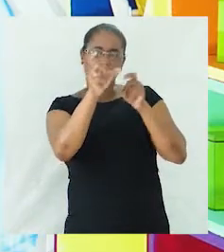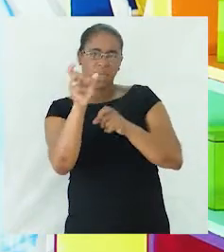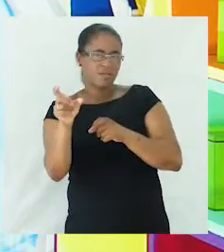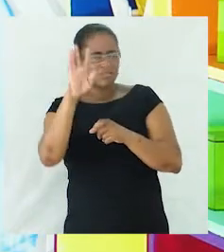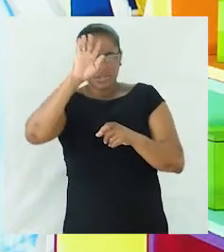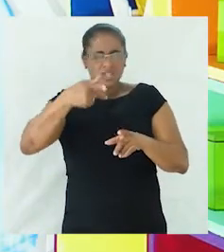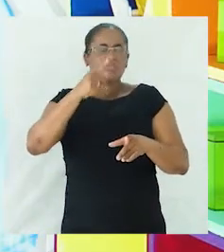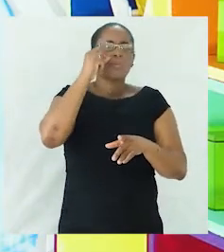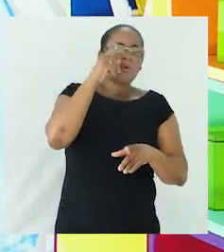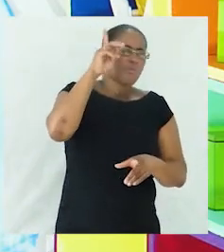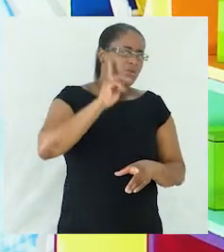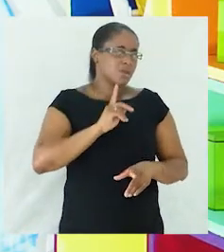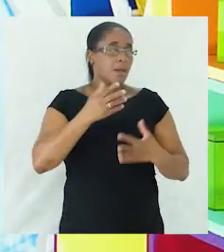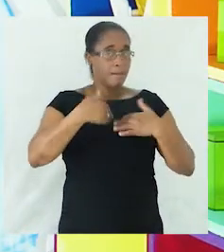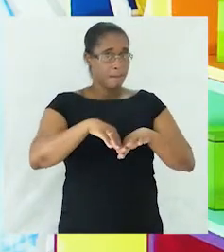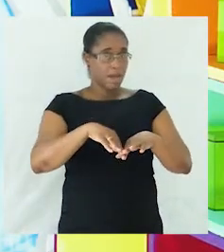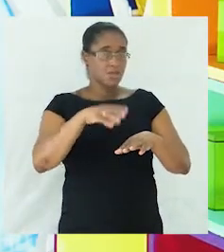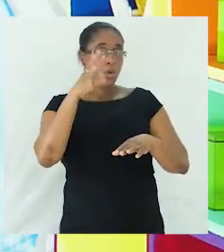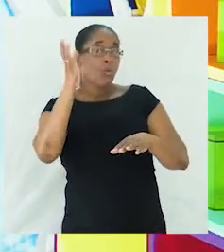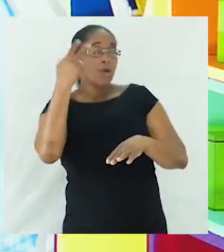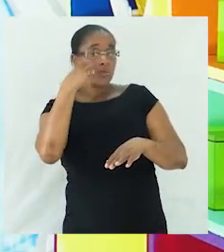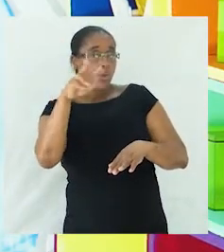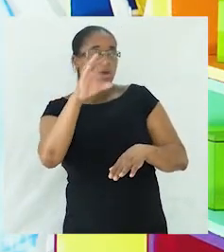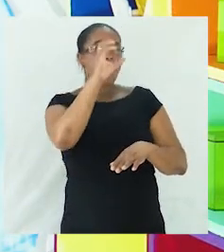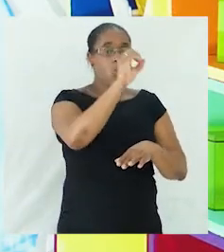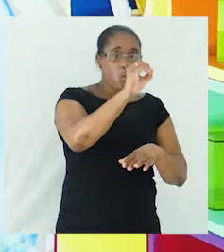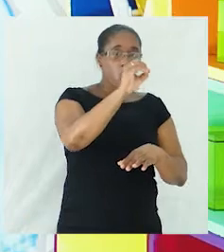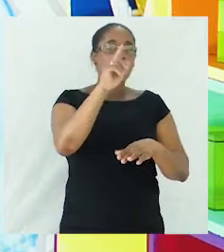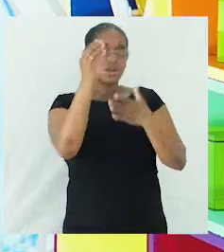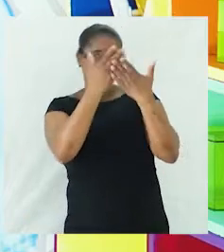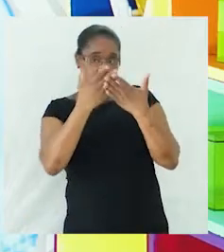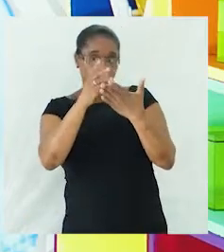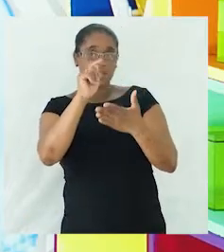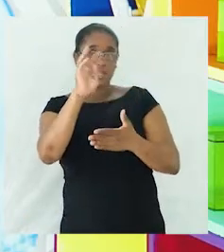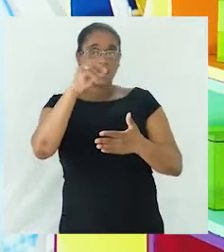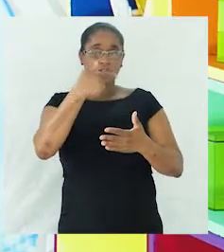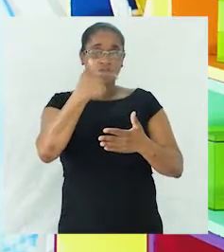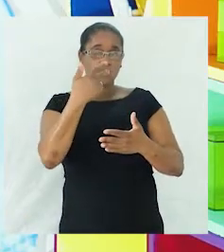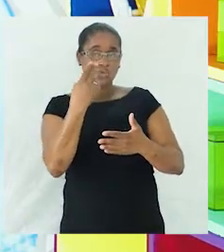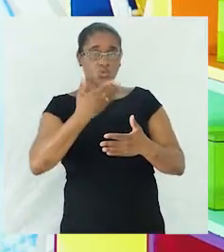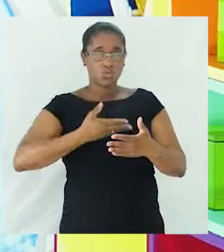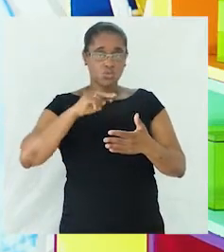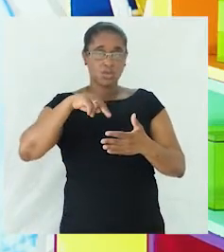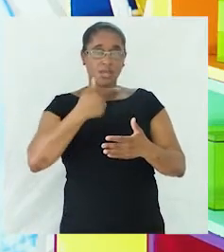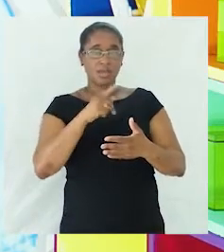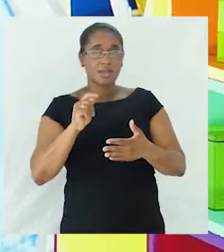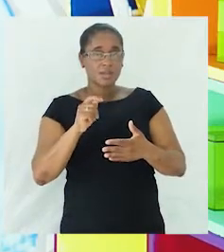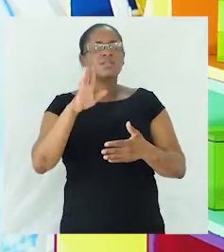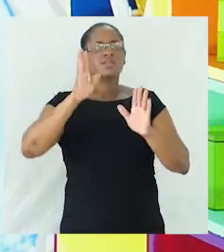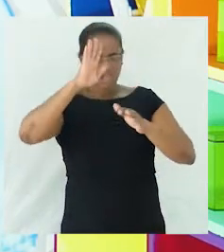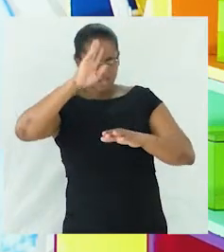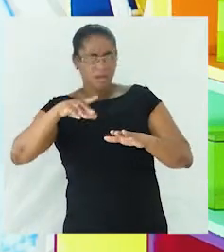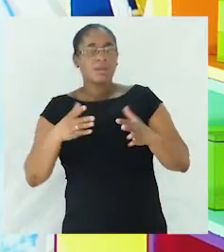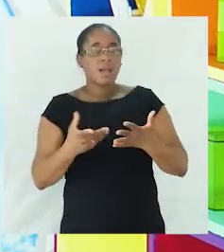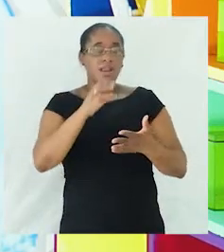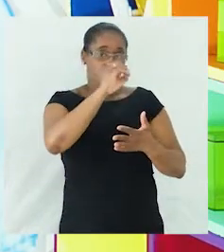masculino. Mas quando vocês vêm assim, o estudante já conseguem determinar qual é o gênero. E a estudante também vão